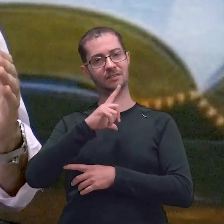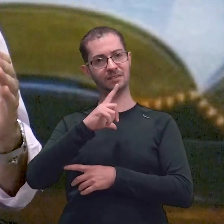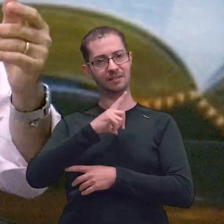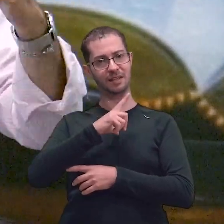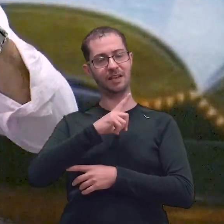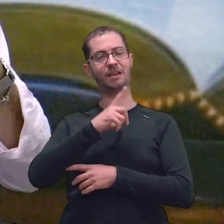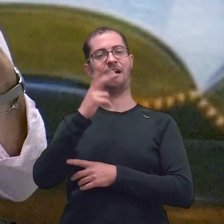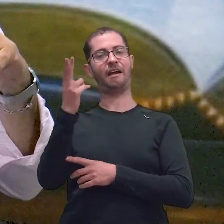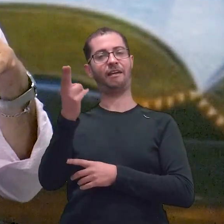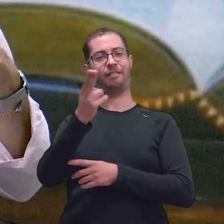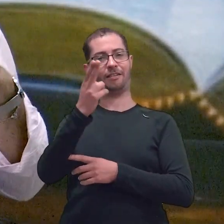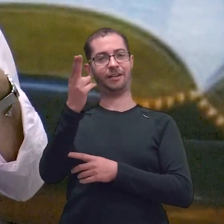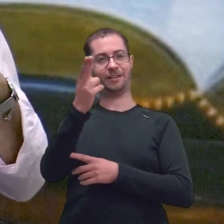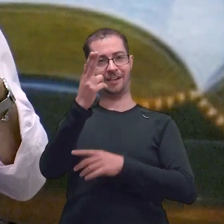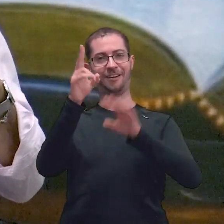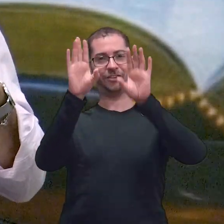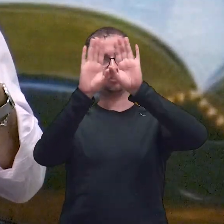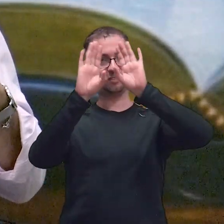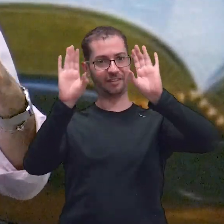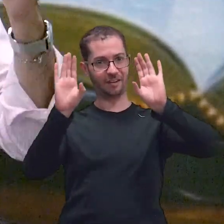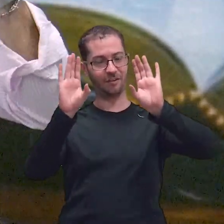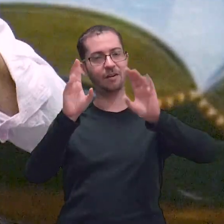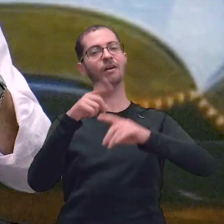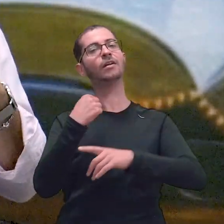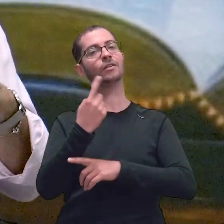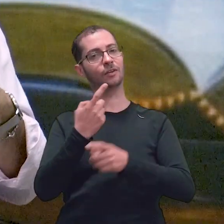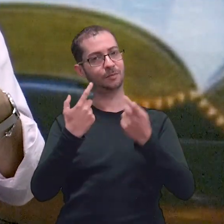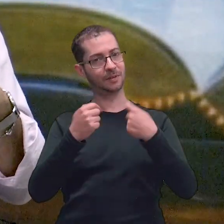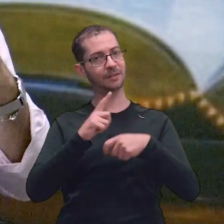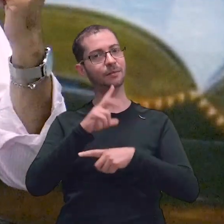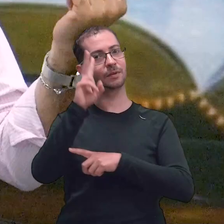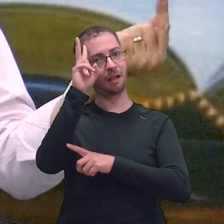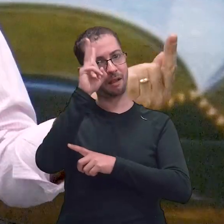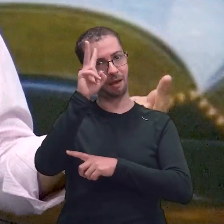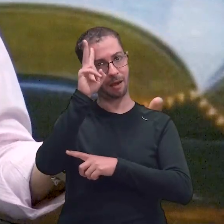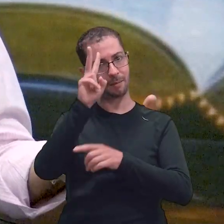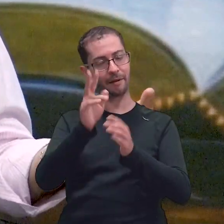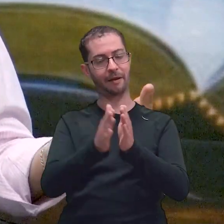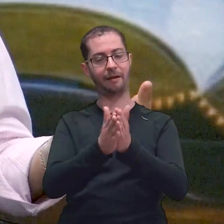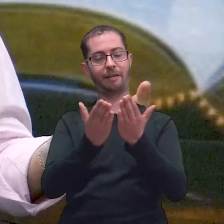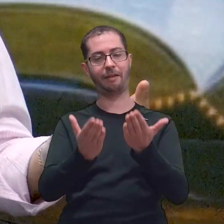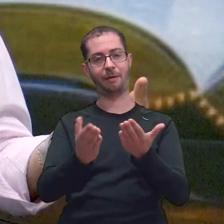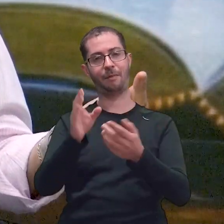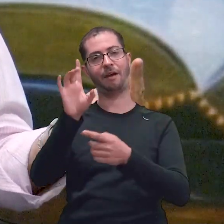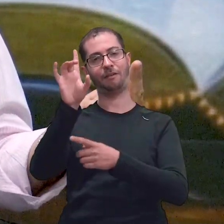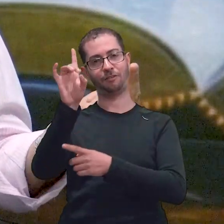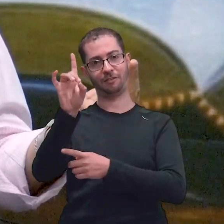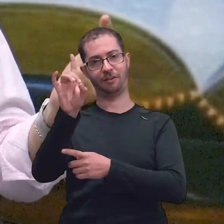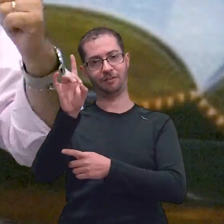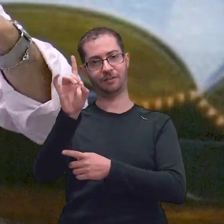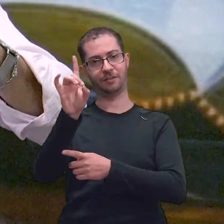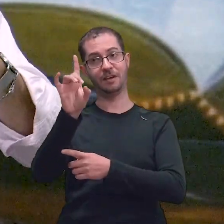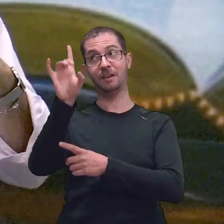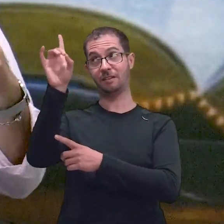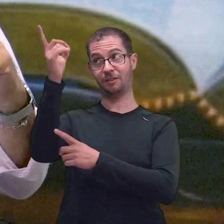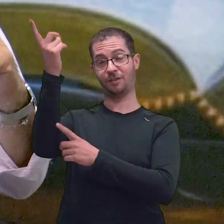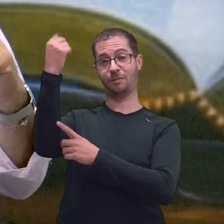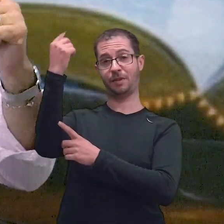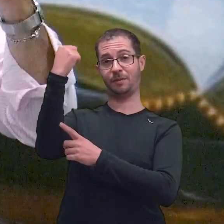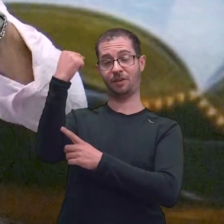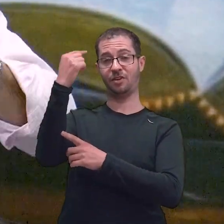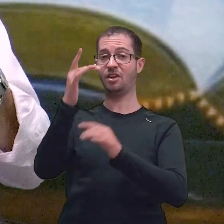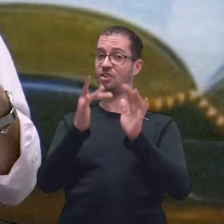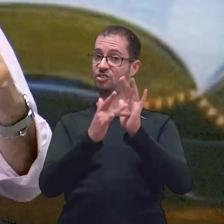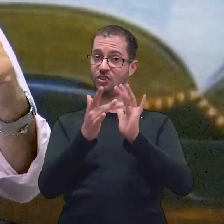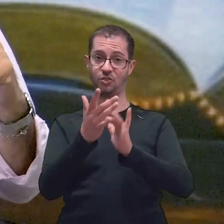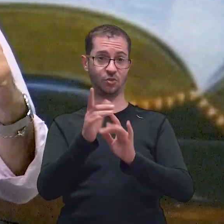eternidade, que nós não devemos considerar a palavra, considerar os mandamentos. Pelo contrário, Jesus não veio anular